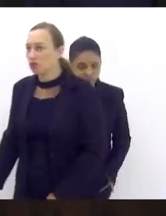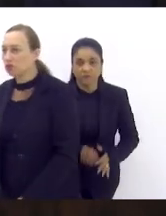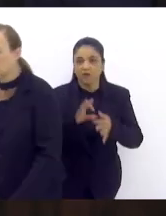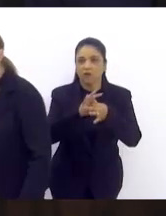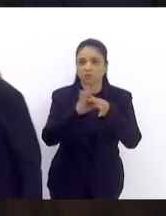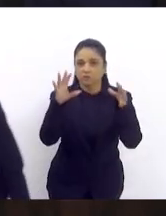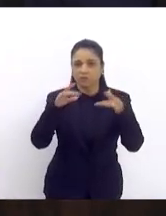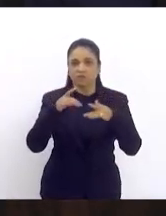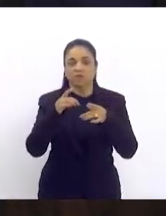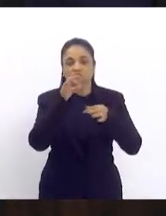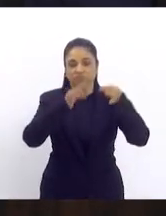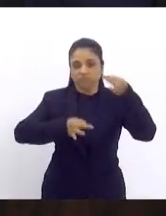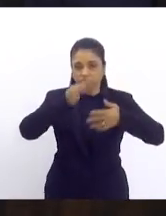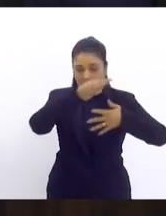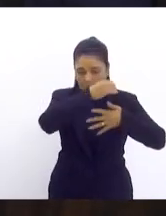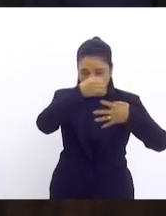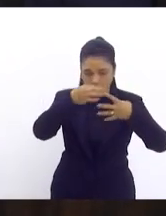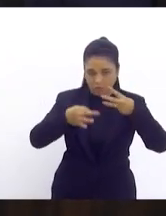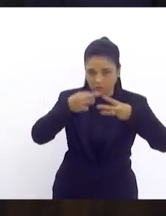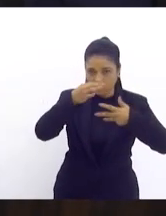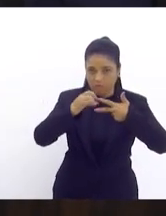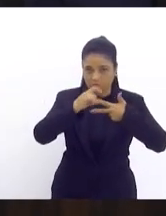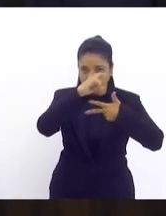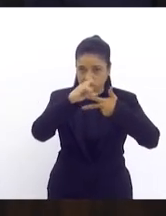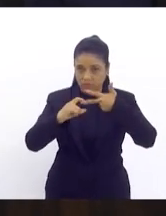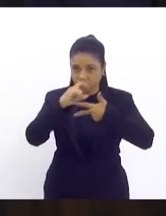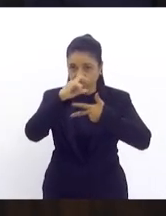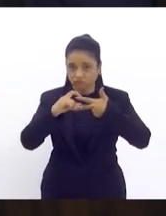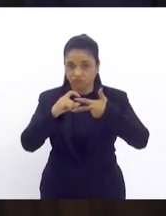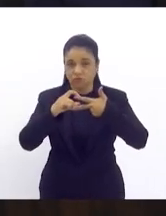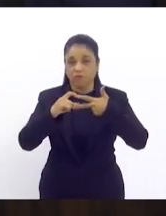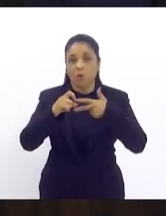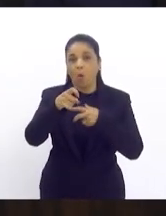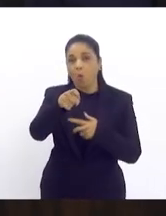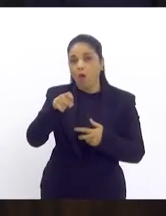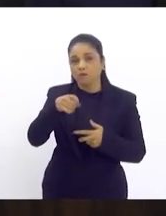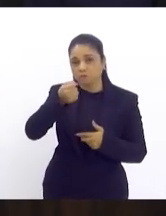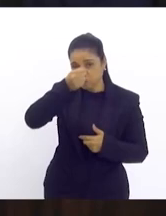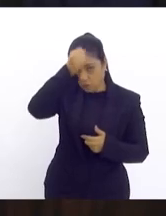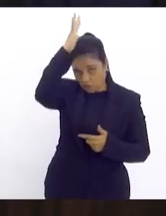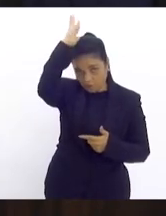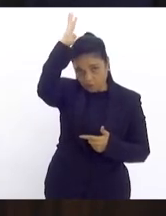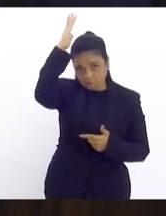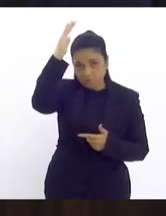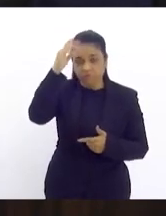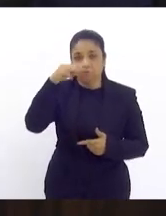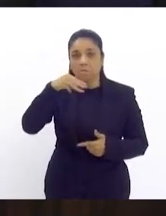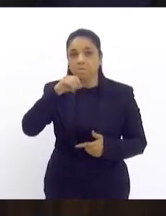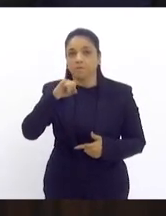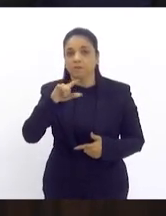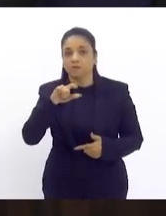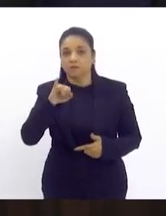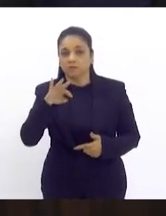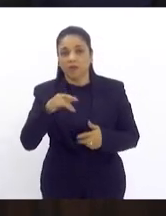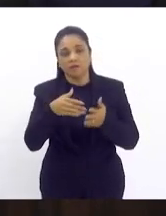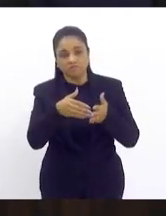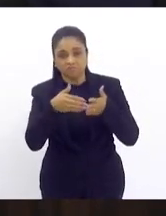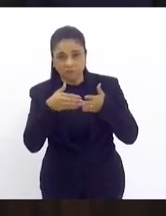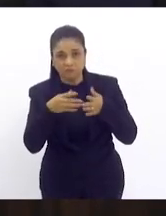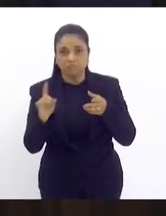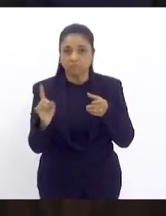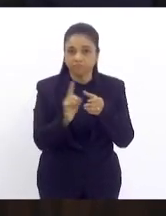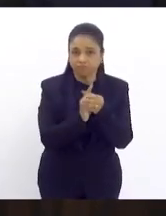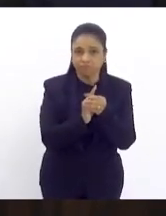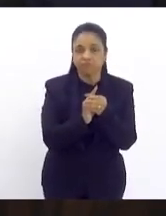administrativa aos ex-bombeiros militares incluindo os licenciados e